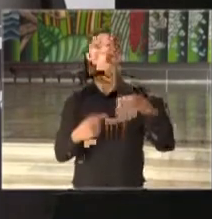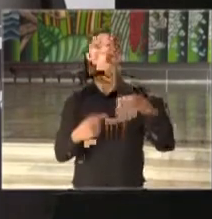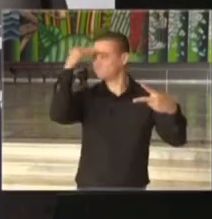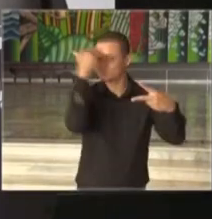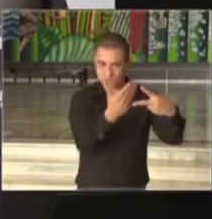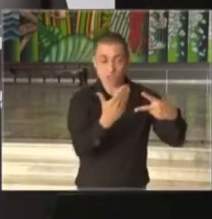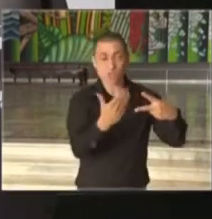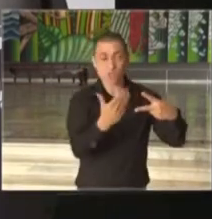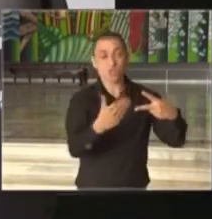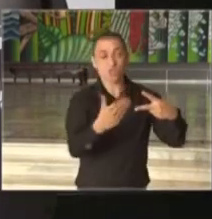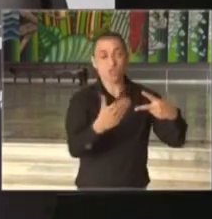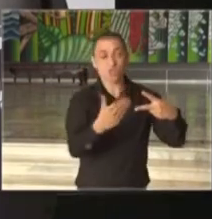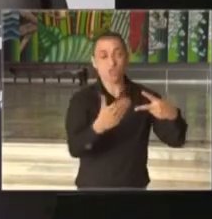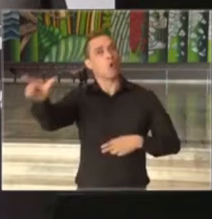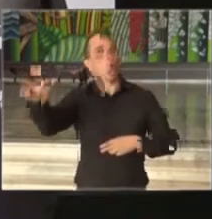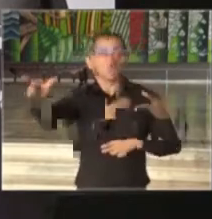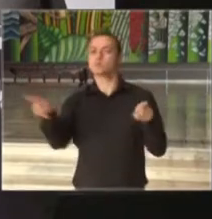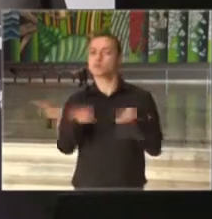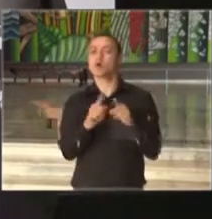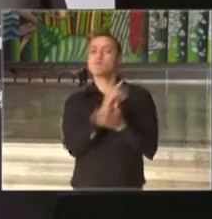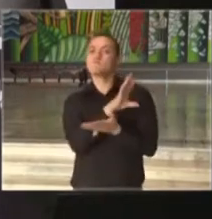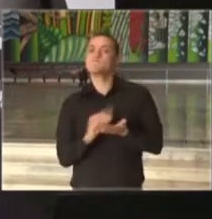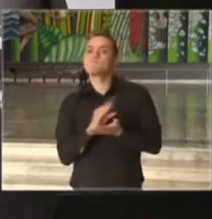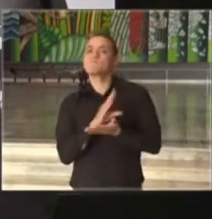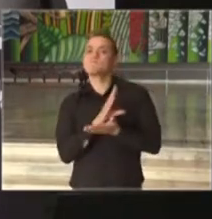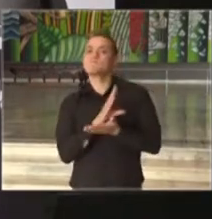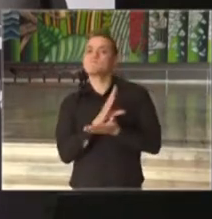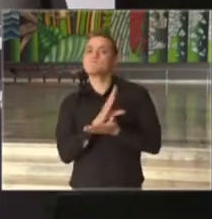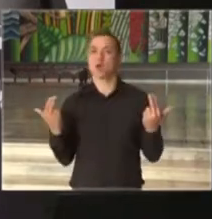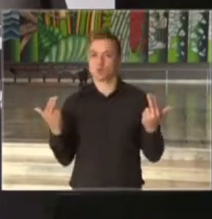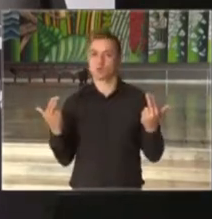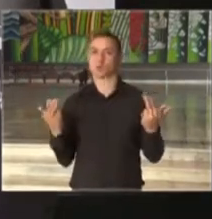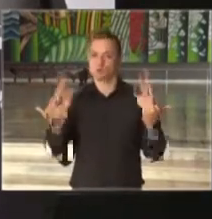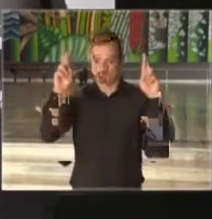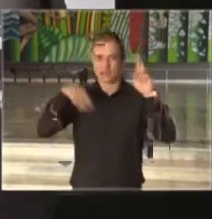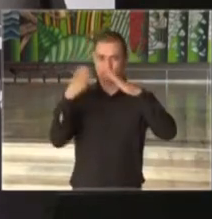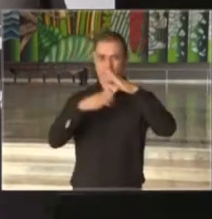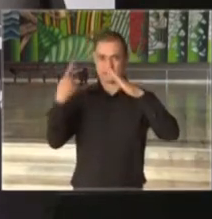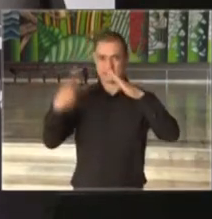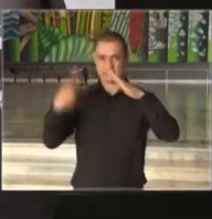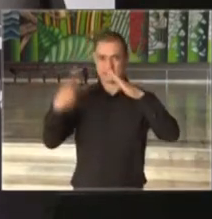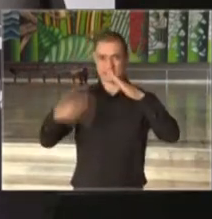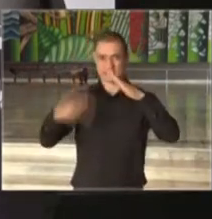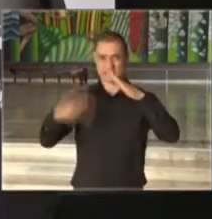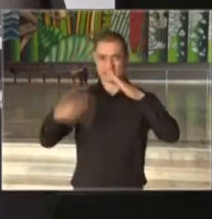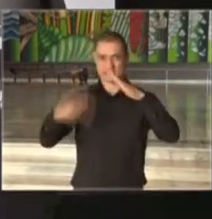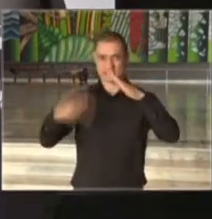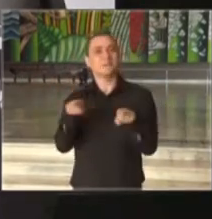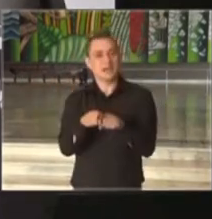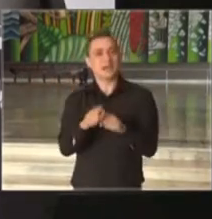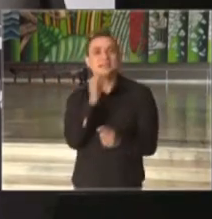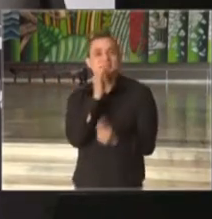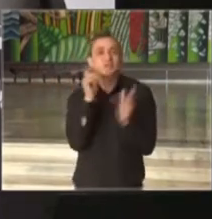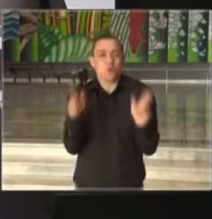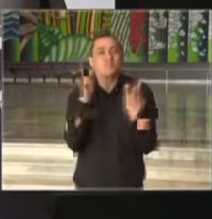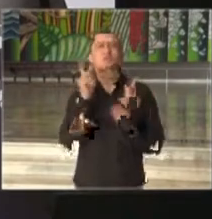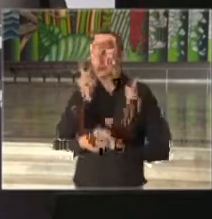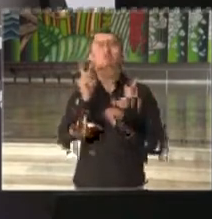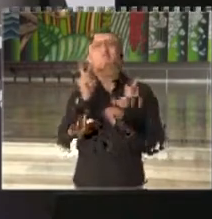outros dirigentes empresariais, outros empresários de São Paulo, sigam este mesmo exemplo.